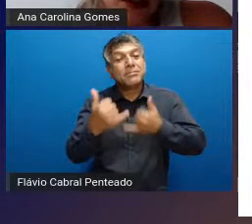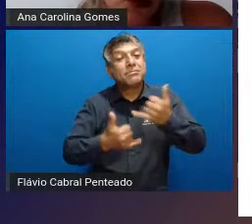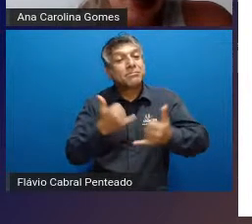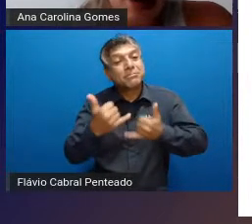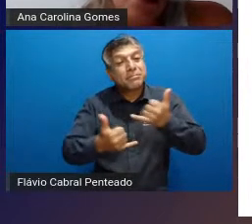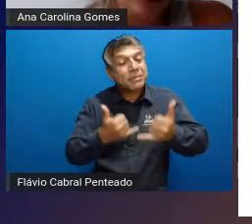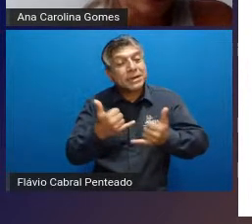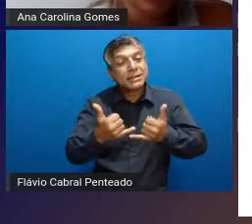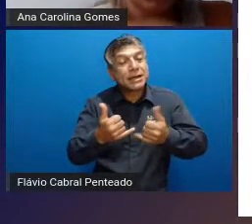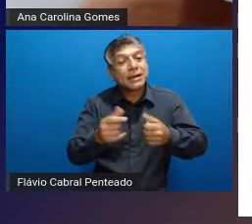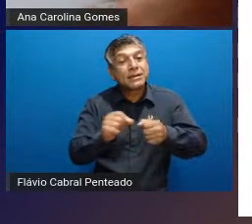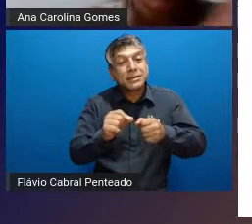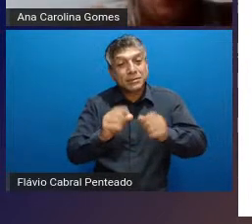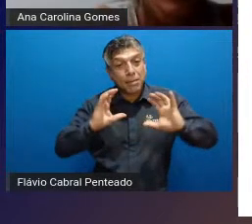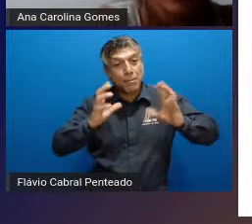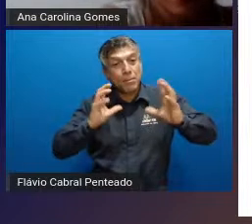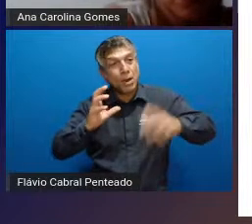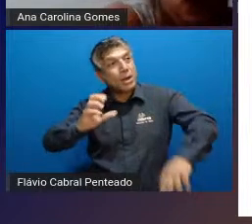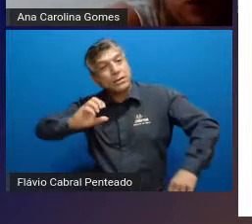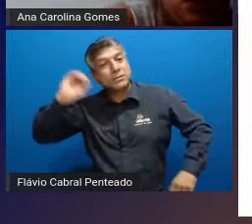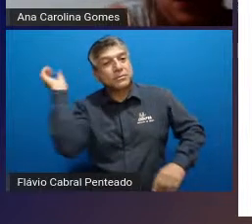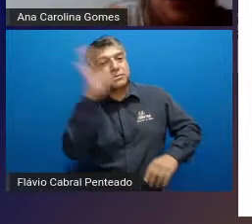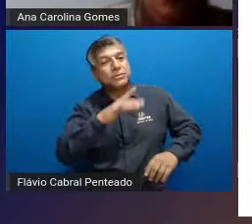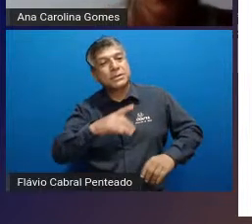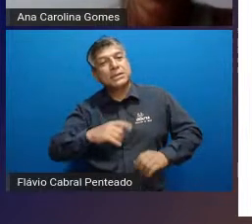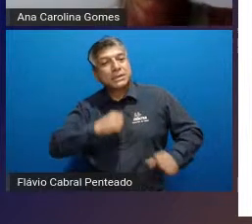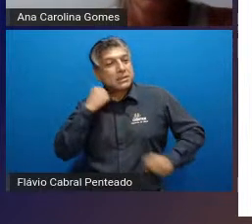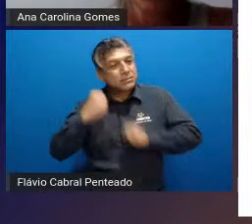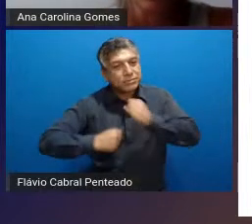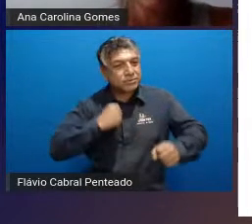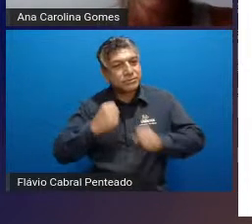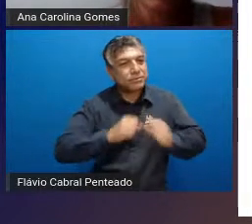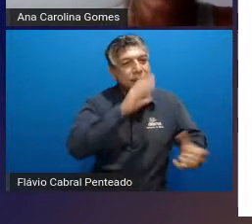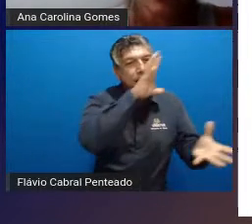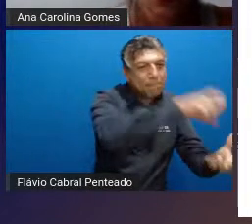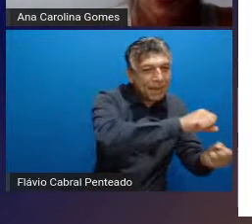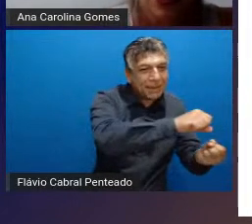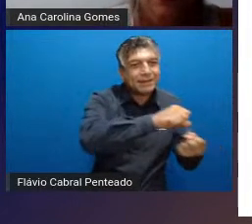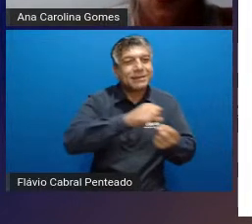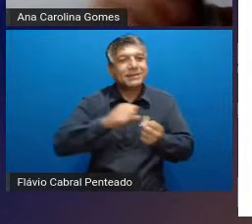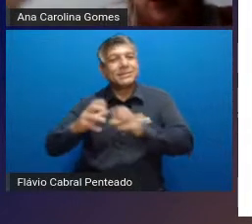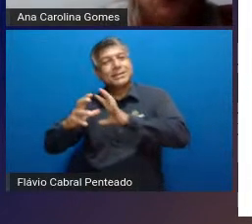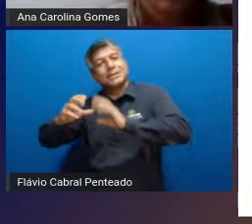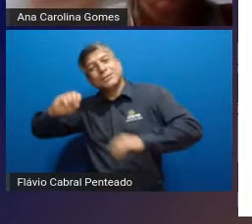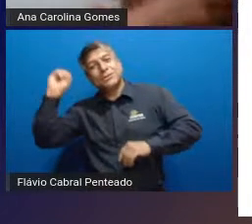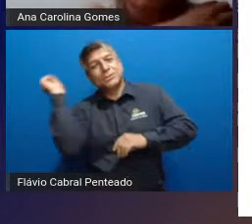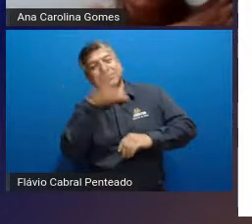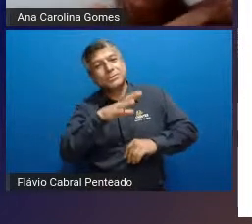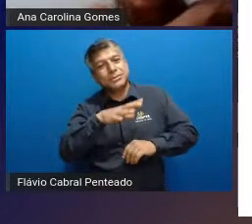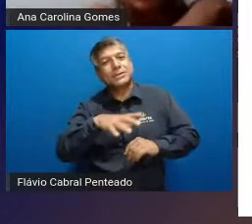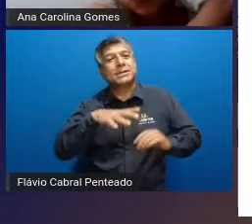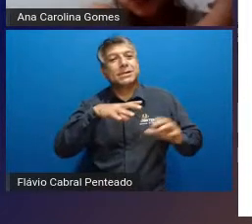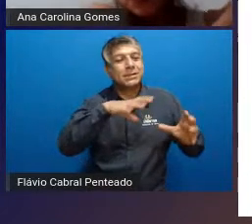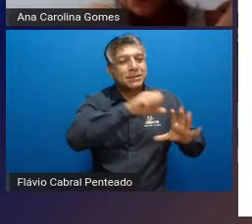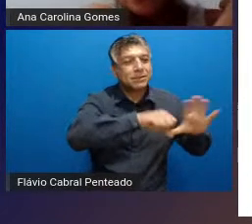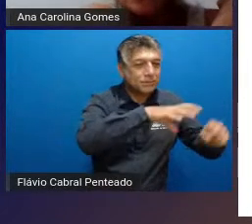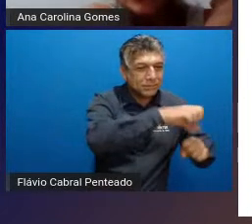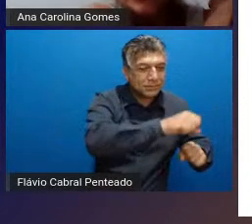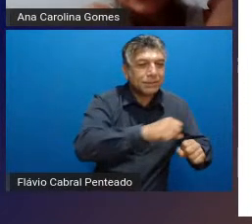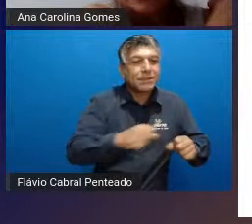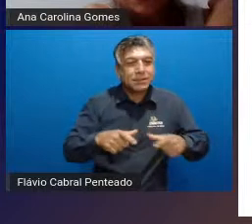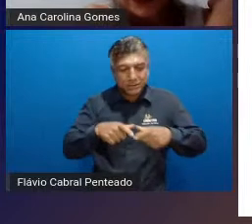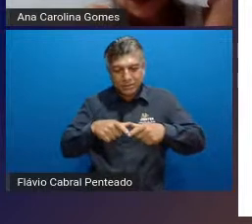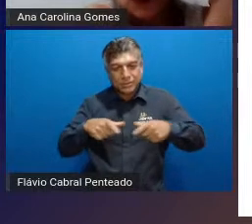buscar a bola eles atiravam a bola e lá tinha que buscar a bola atiravam um quadradinho e tinha que lá buscar o quadradinho